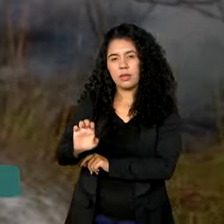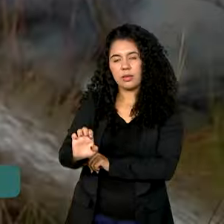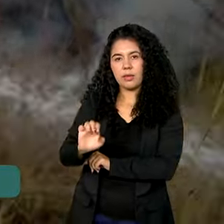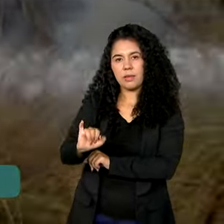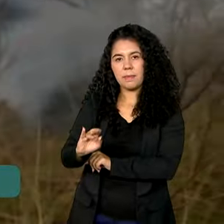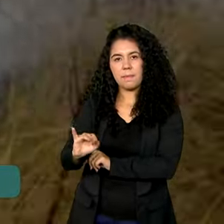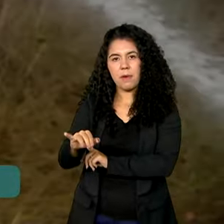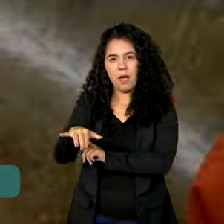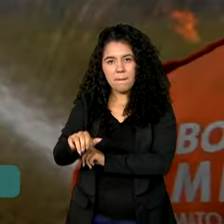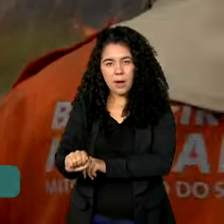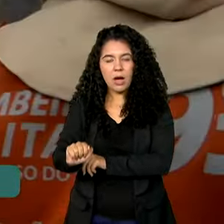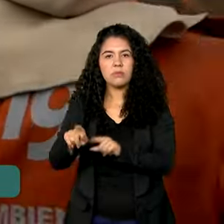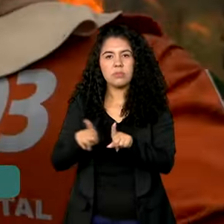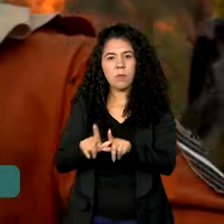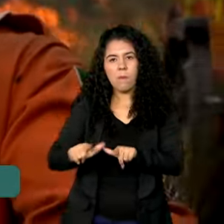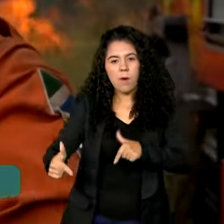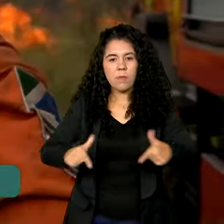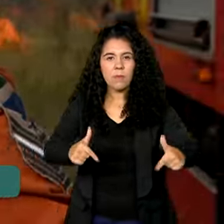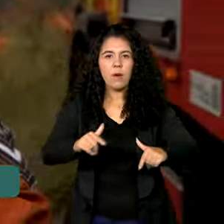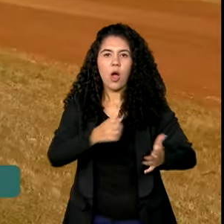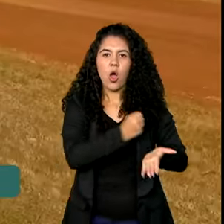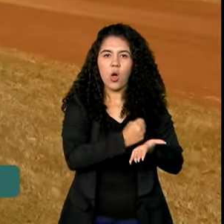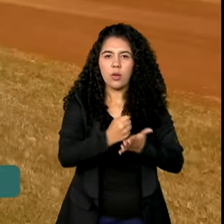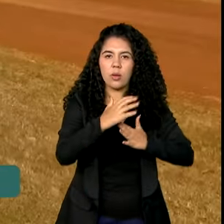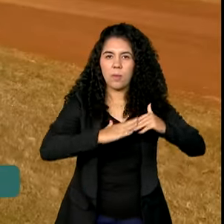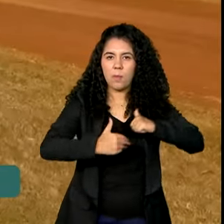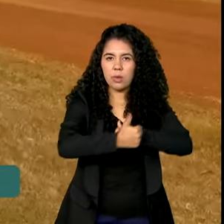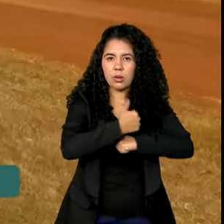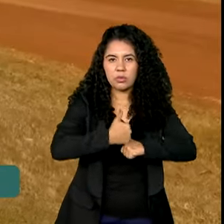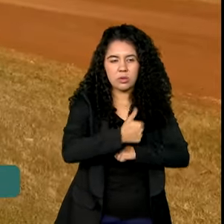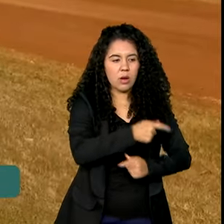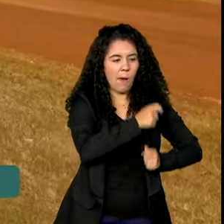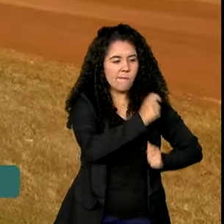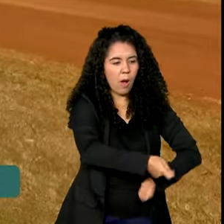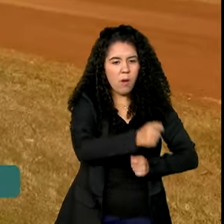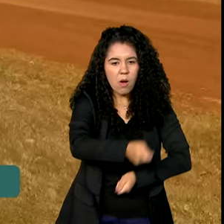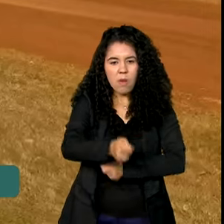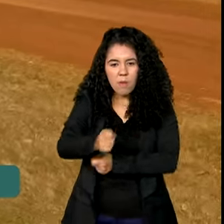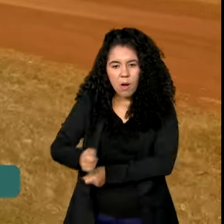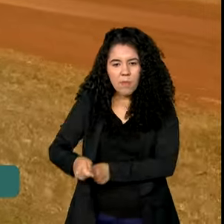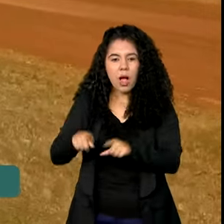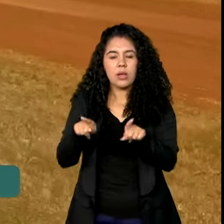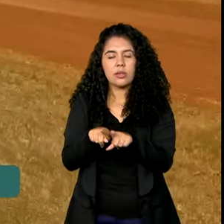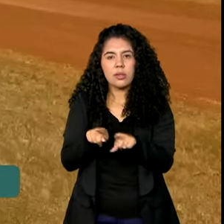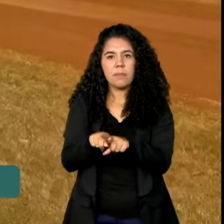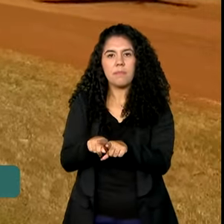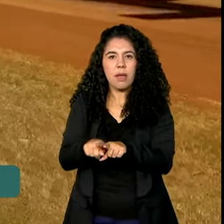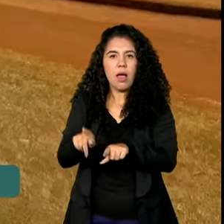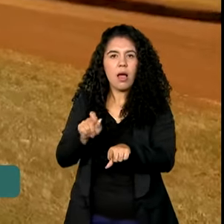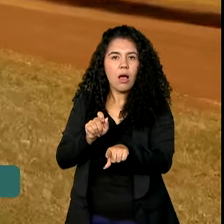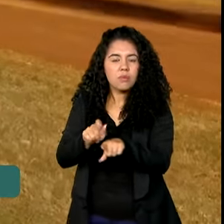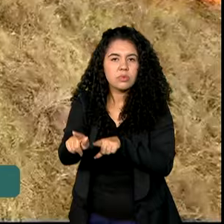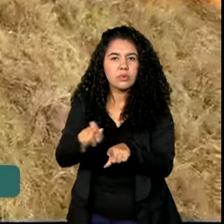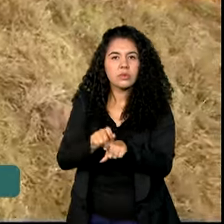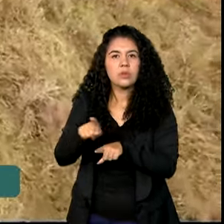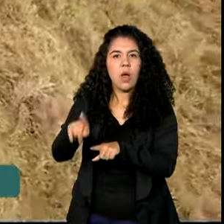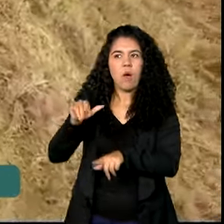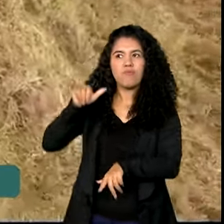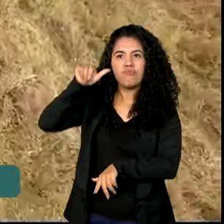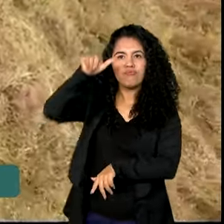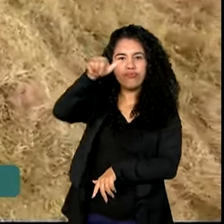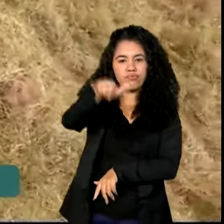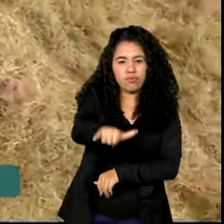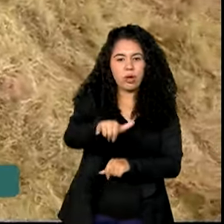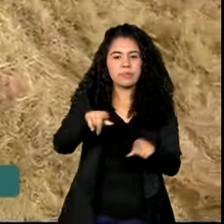serviços especializados como brigadistas e locação de aeronaves. Já o Ministério da Justiça vai poder cobrir despesas do